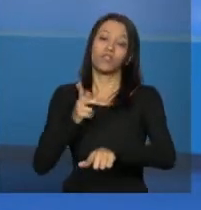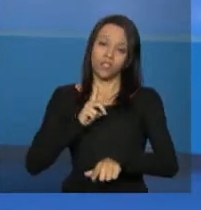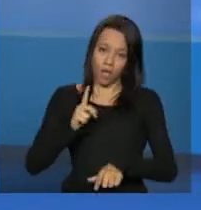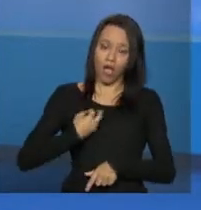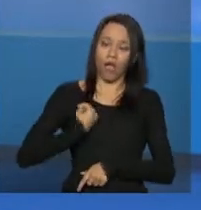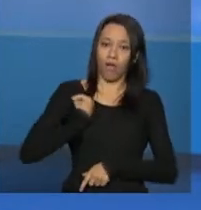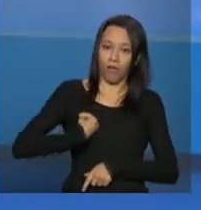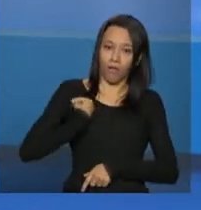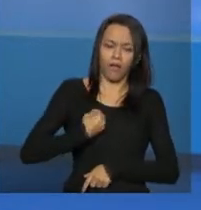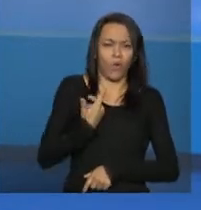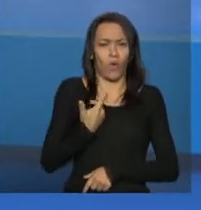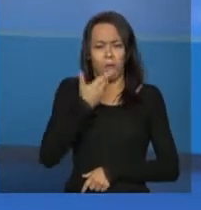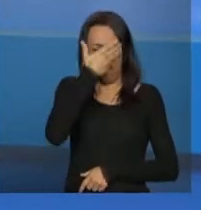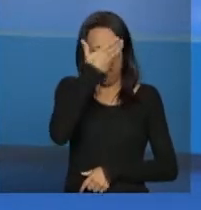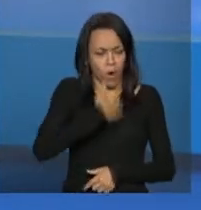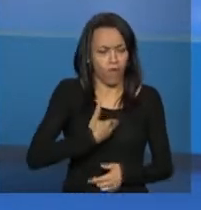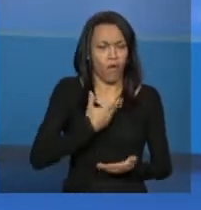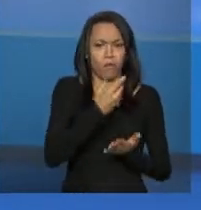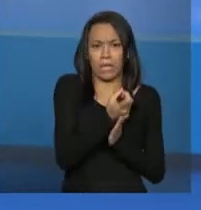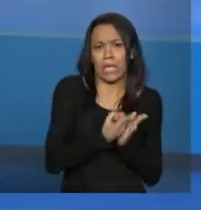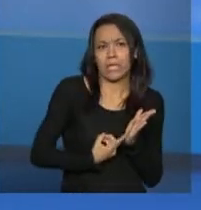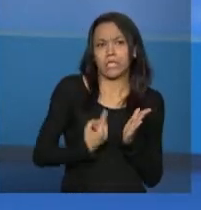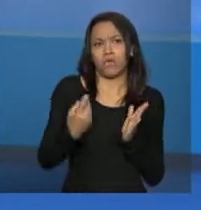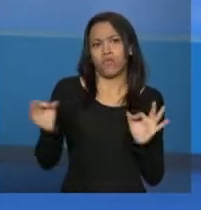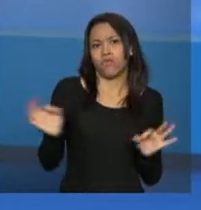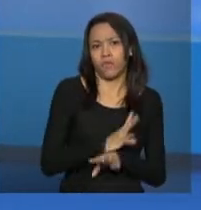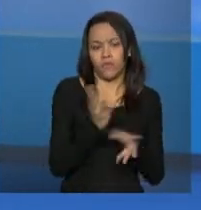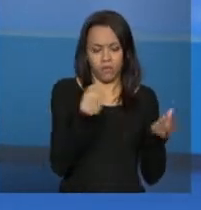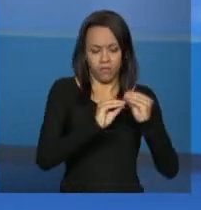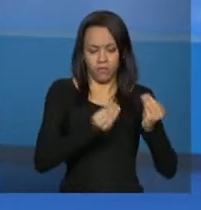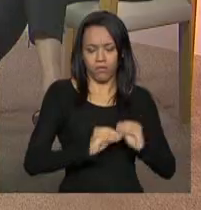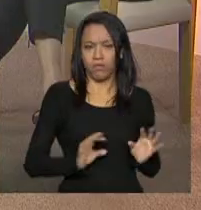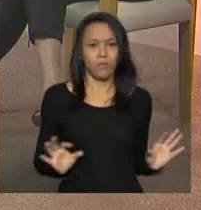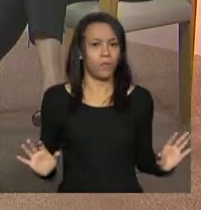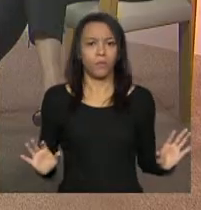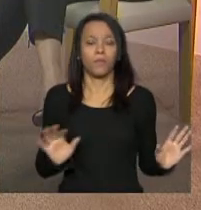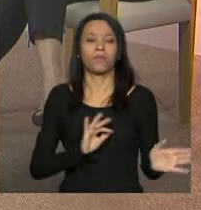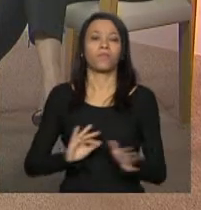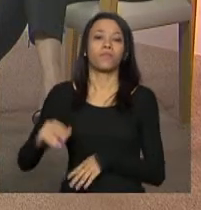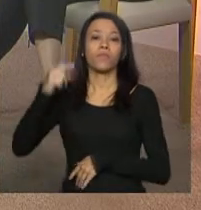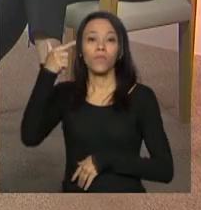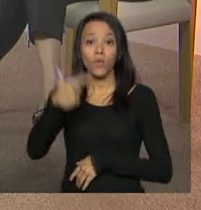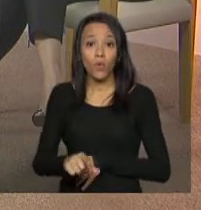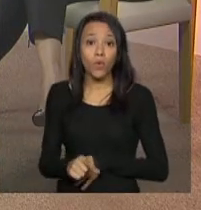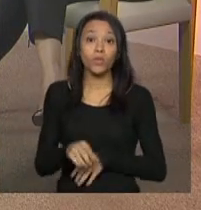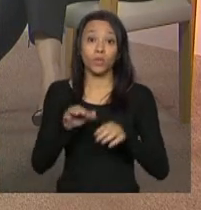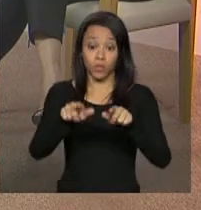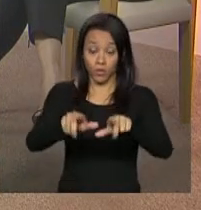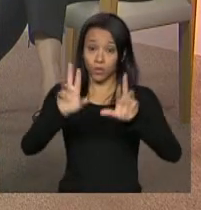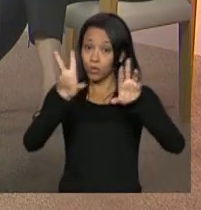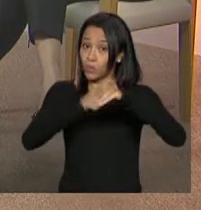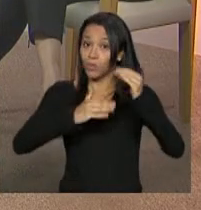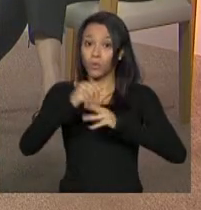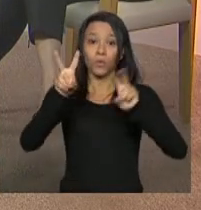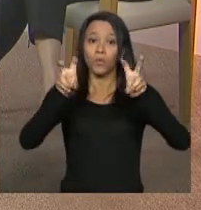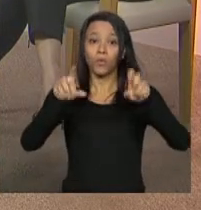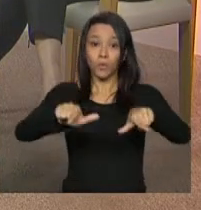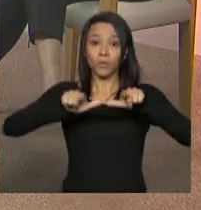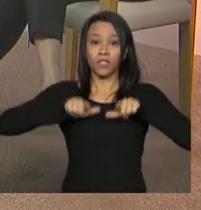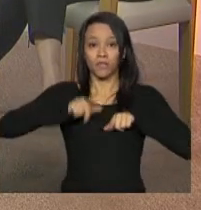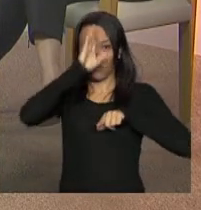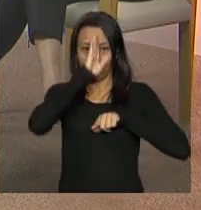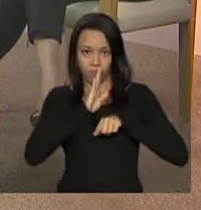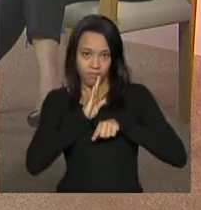nenhum comprovante de que o cadastro da entidade está concluído bom tem uma pergunta agora sobre o atestado de gratuidade é da Regina Soares de Lhéus